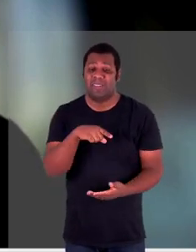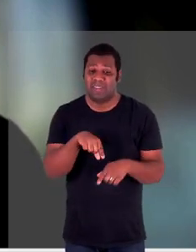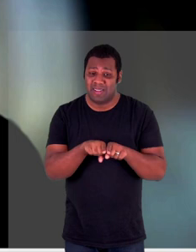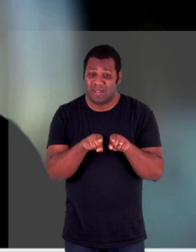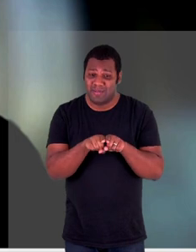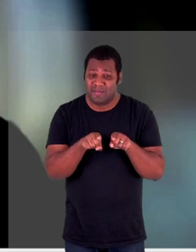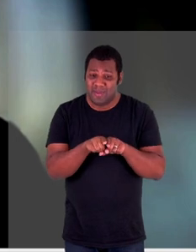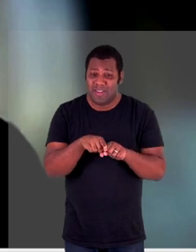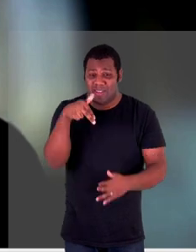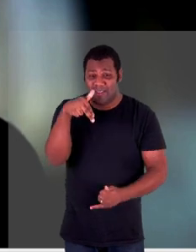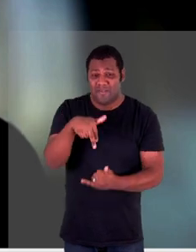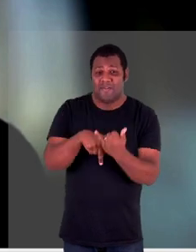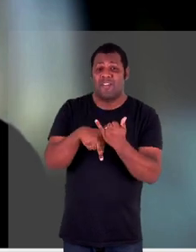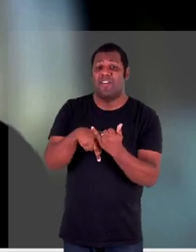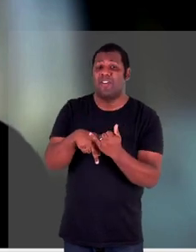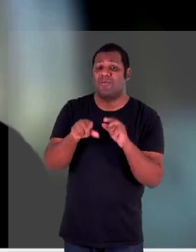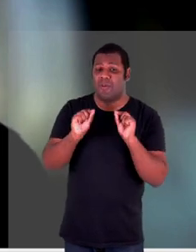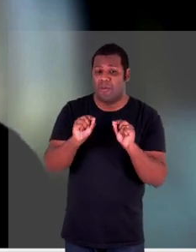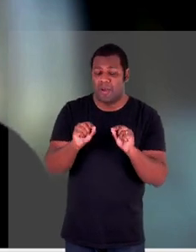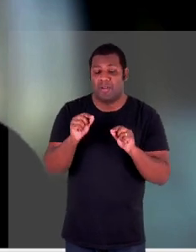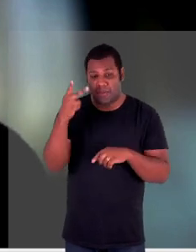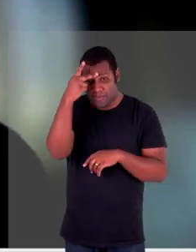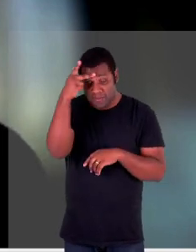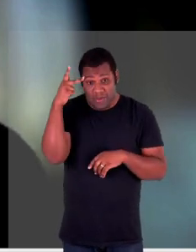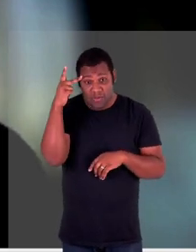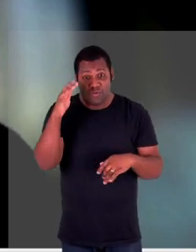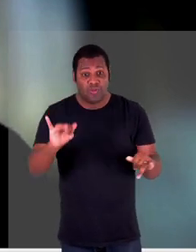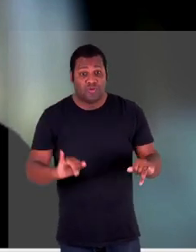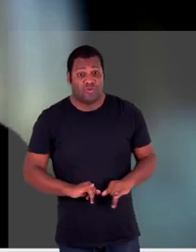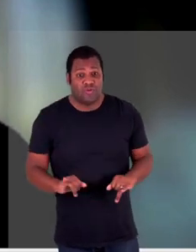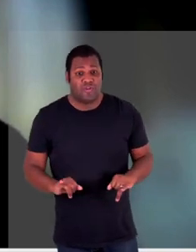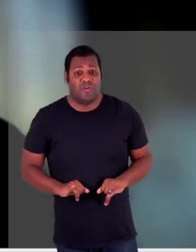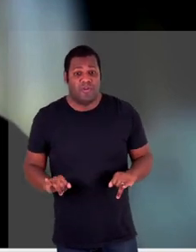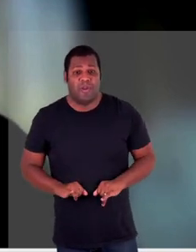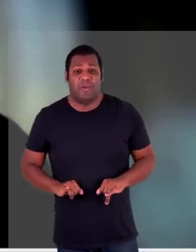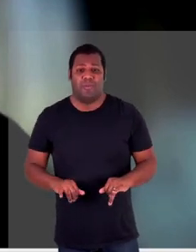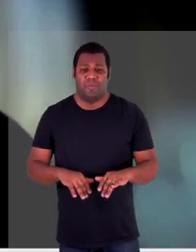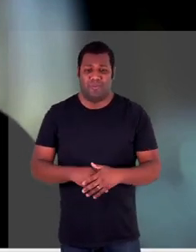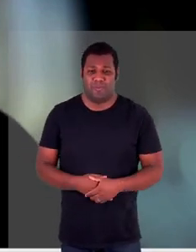tipo de vítima essas pessoas que já sofrem um preconceito